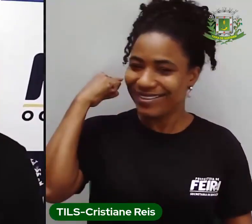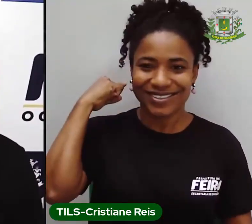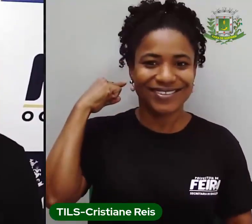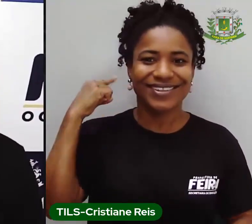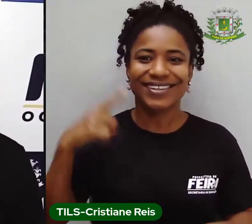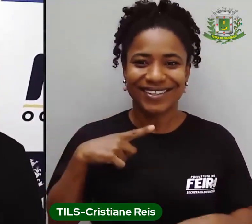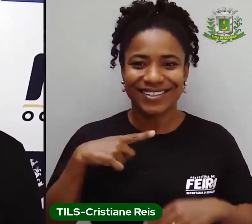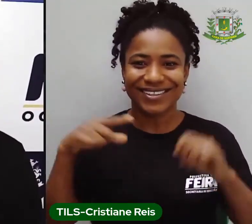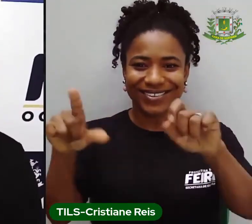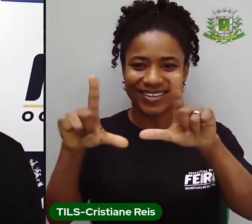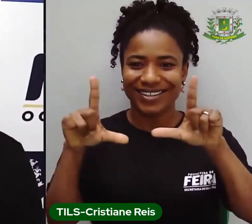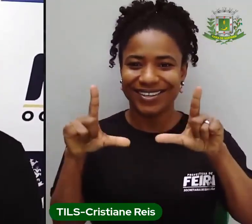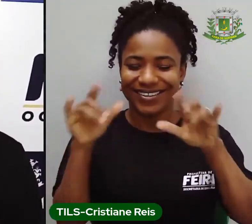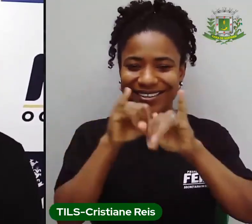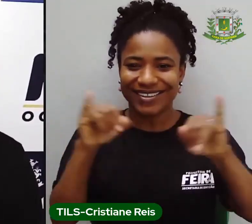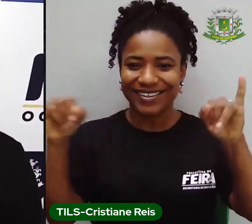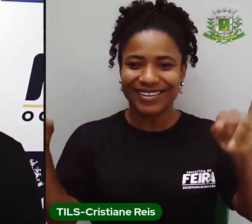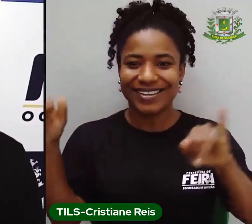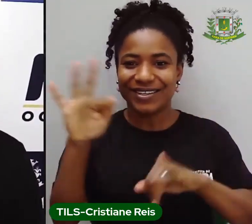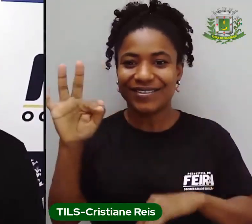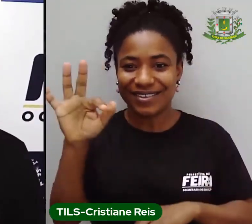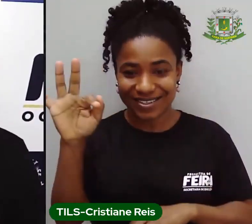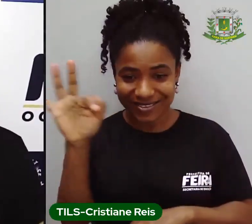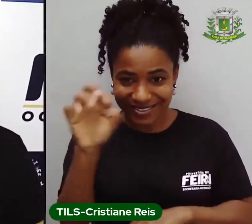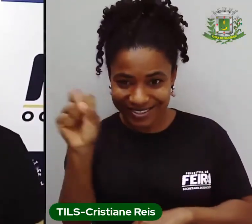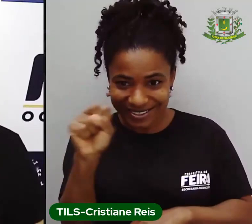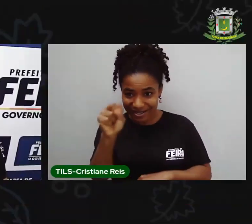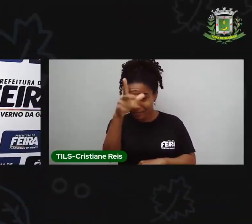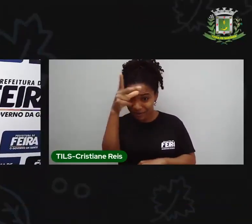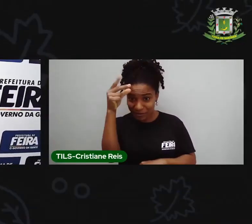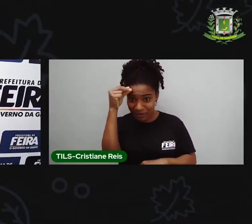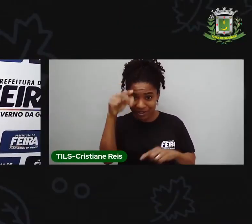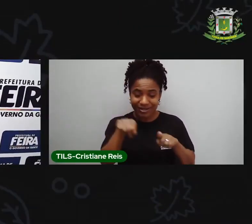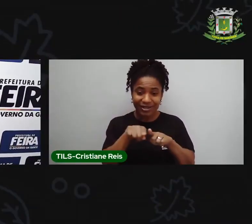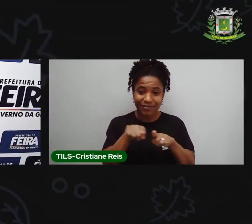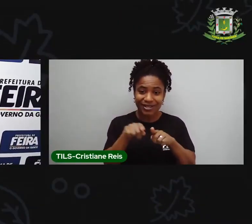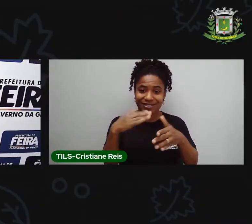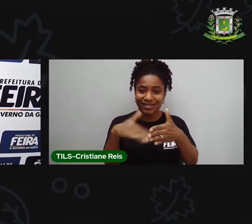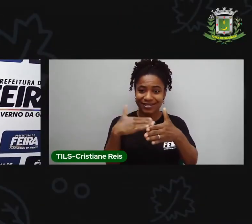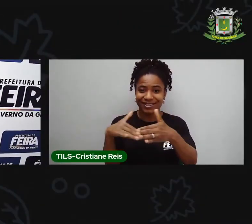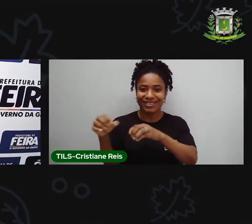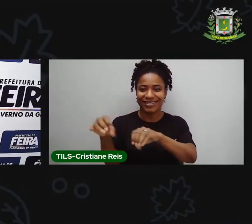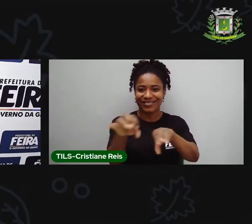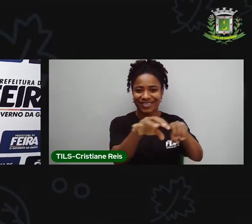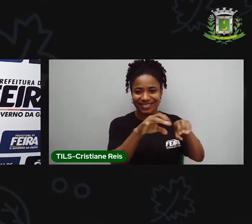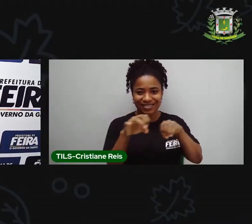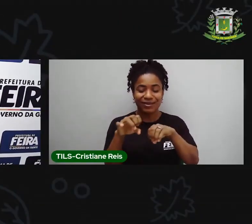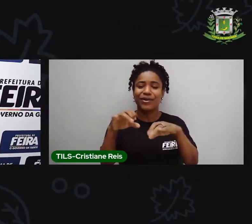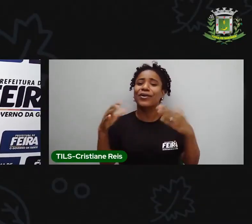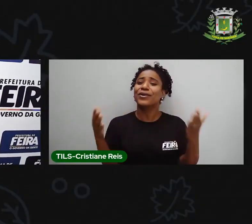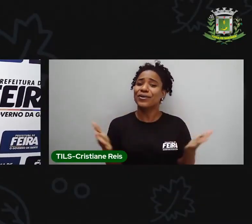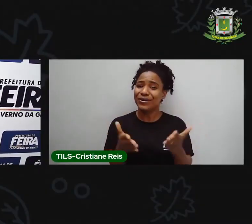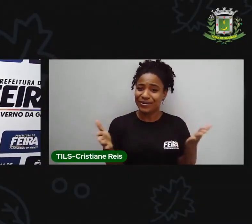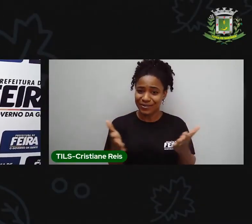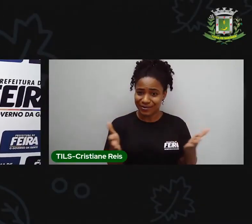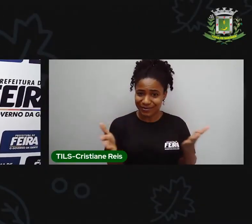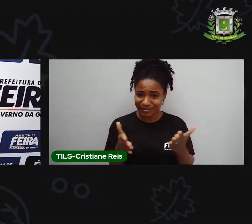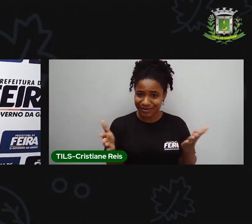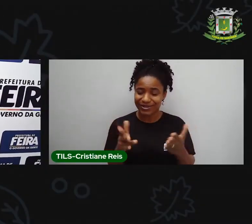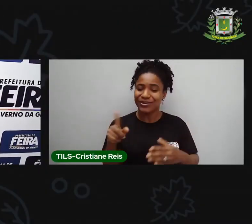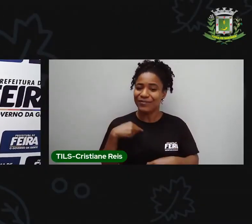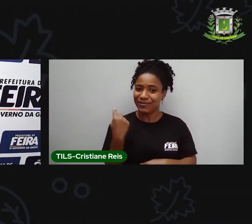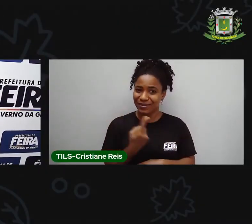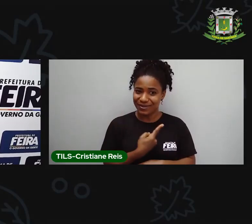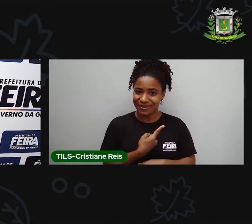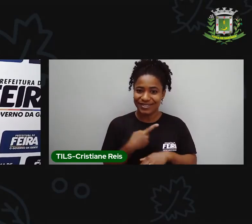Prefeitura, né, Municipal da Cidade de Santana e da Secretaria de Educação. E hoje, vocês sabem que nós temos